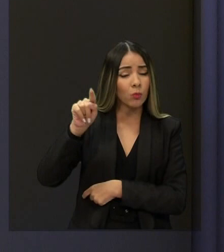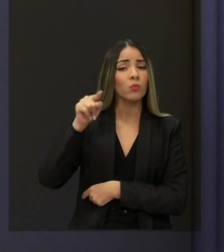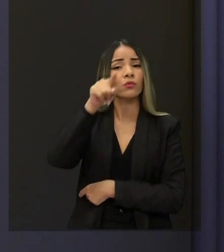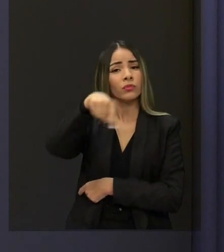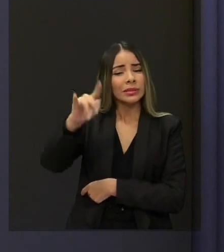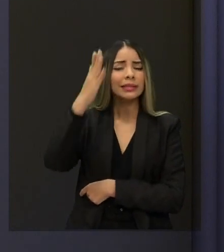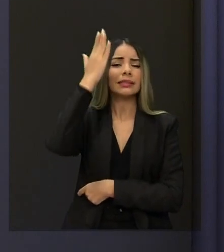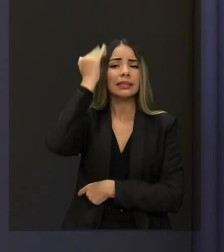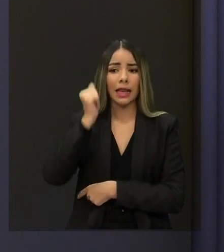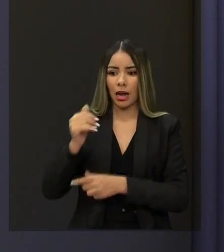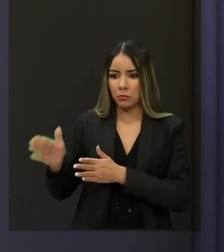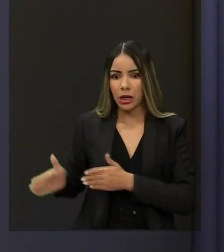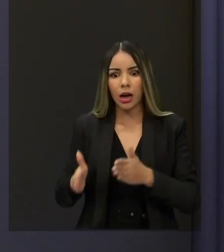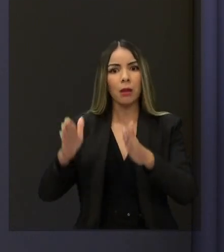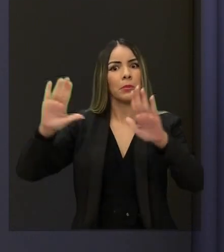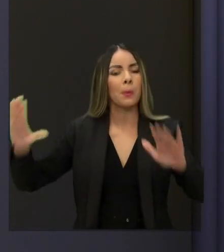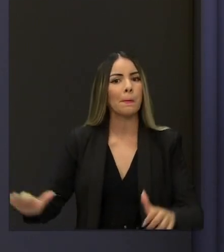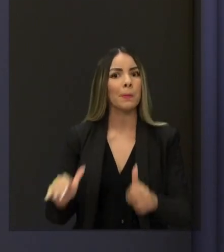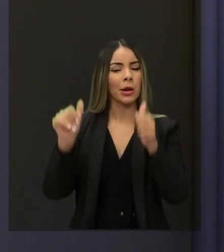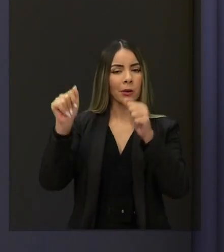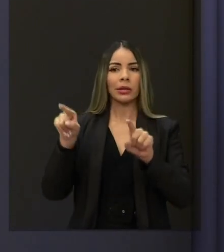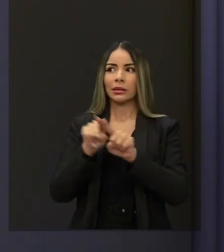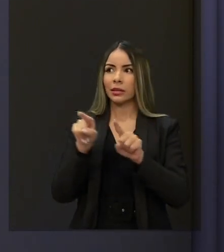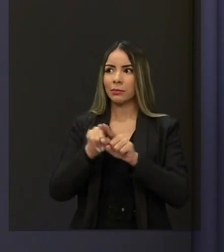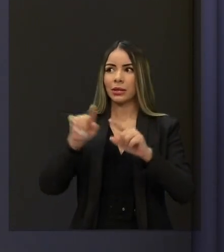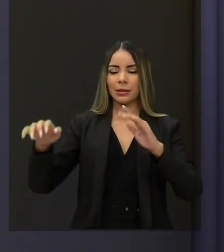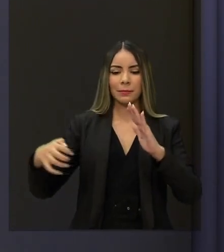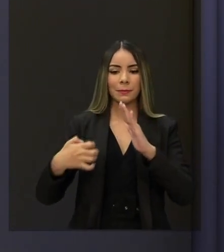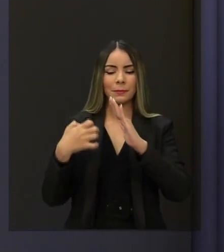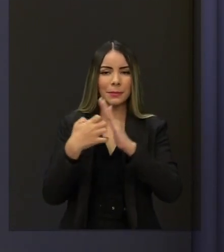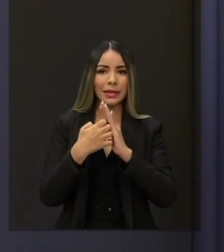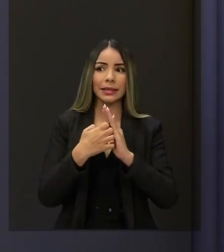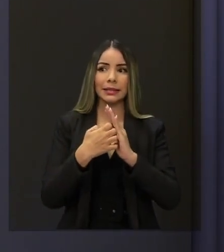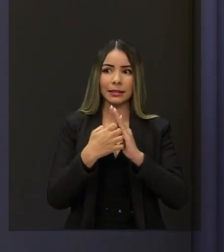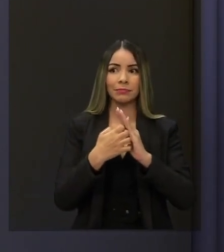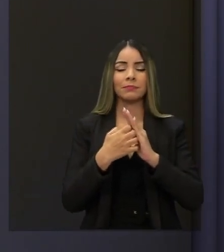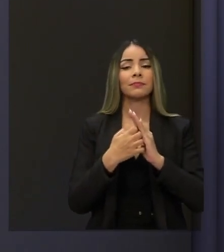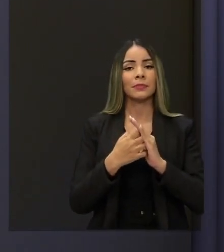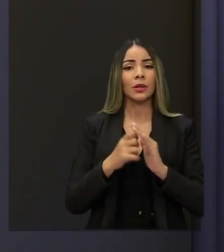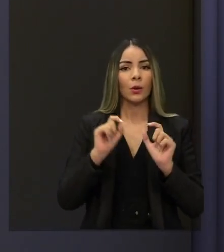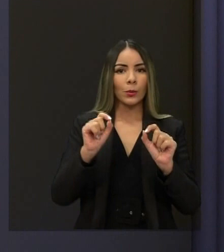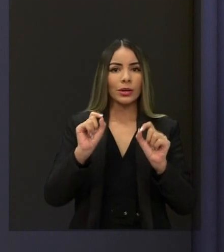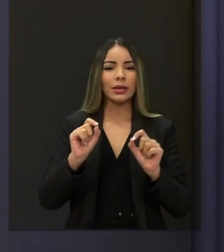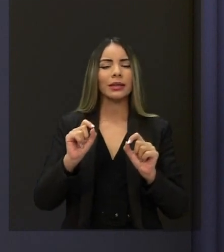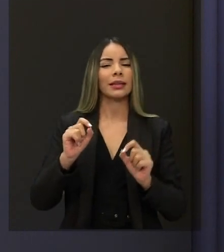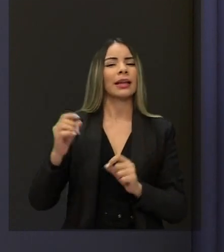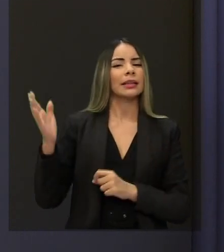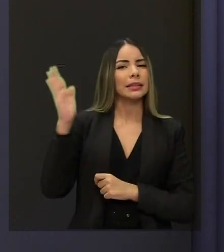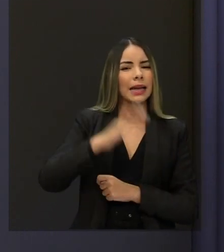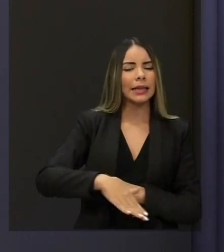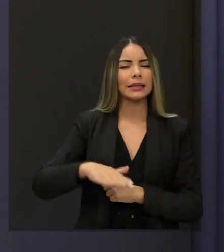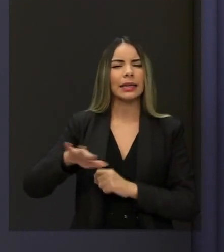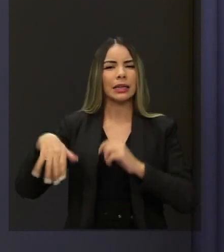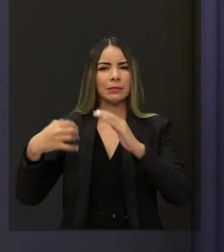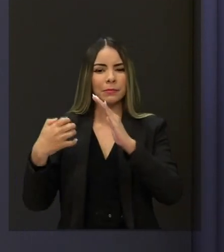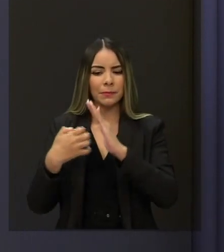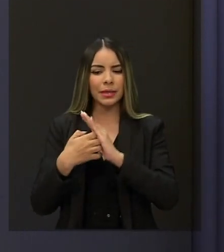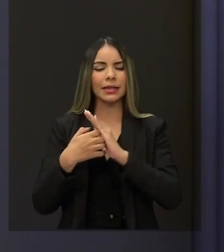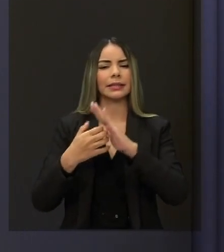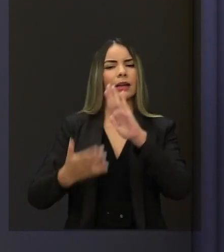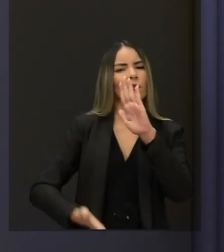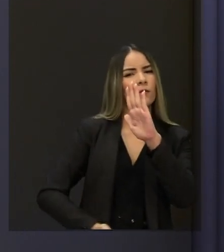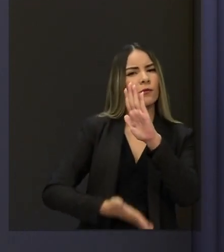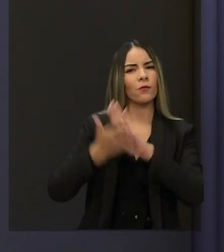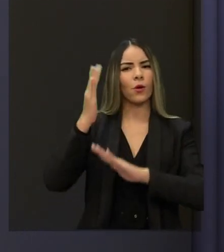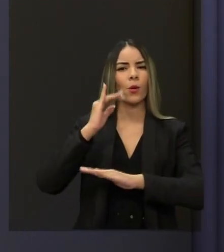teve a iniciativa de trazer empresas internacionais para um hub aéreo, para trazer empresas e voos internacionais para turistas no Ceará,